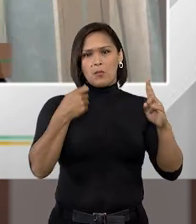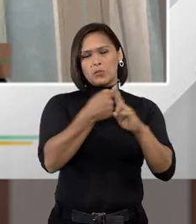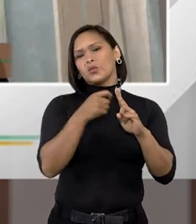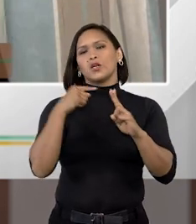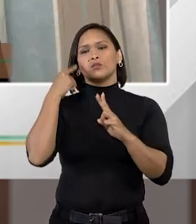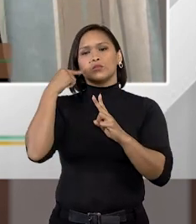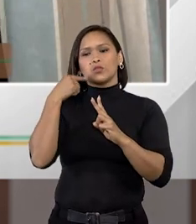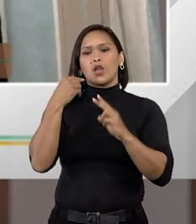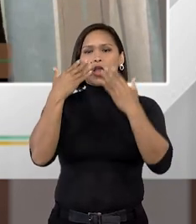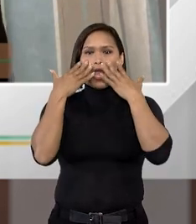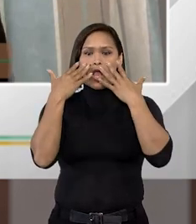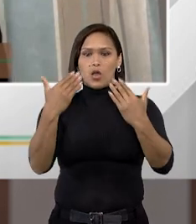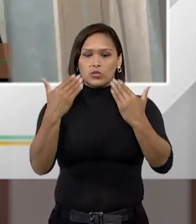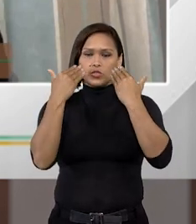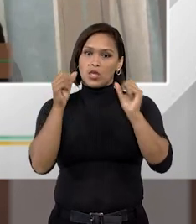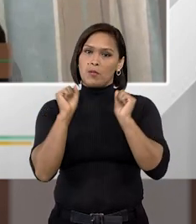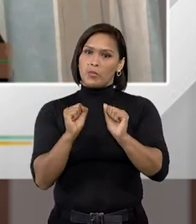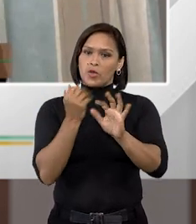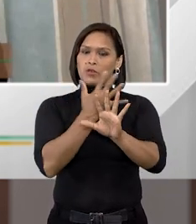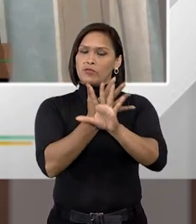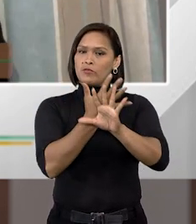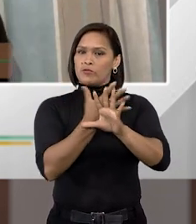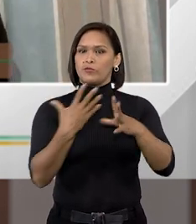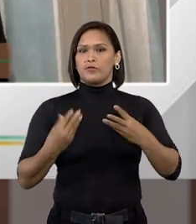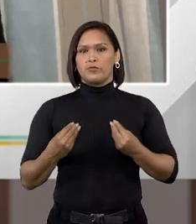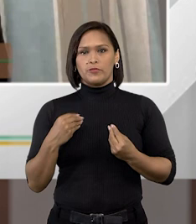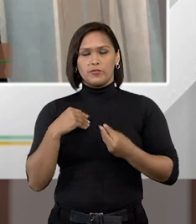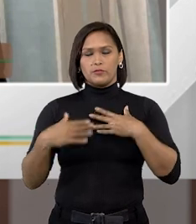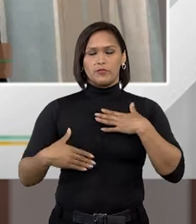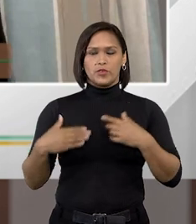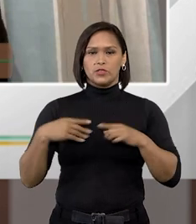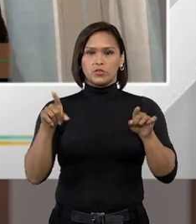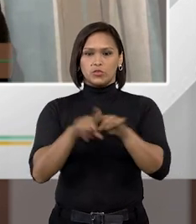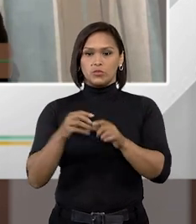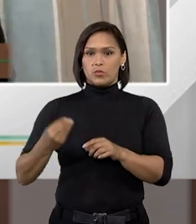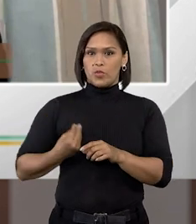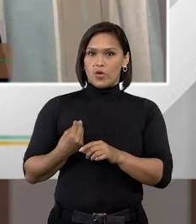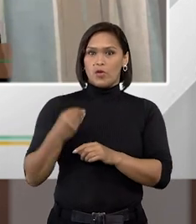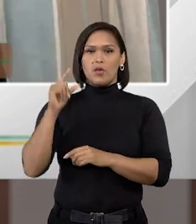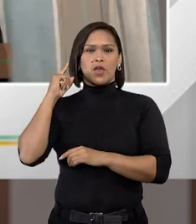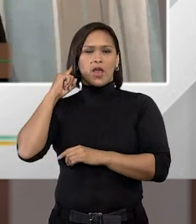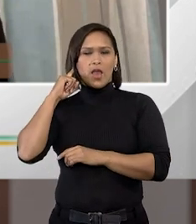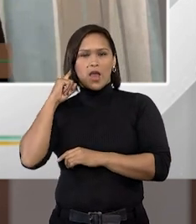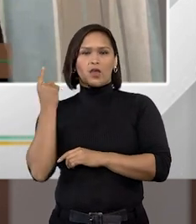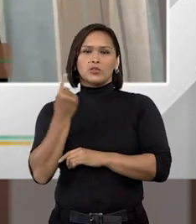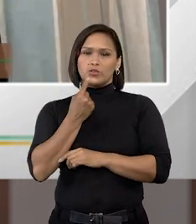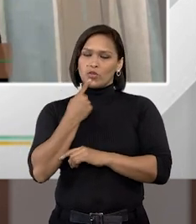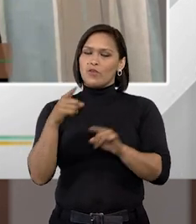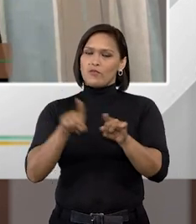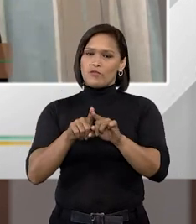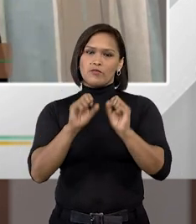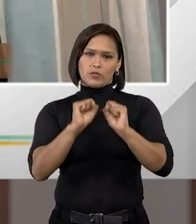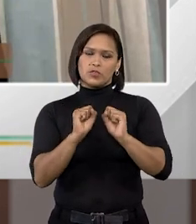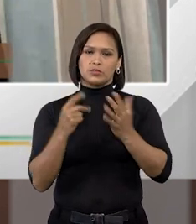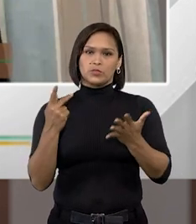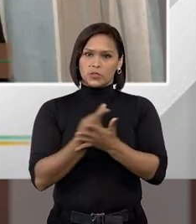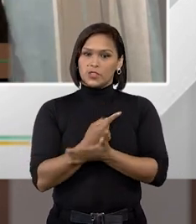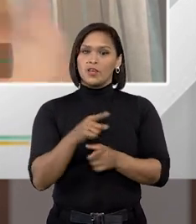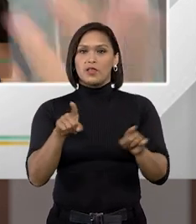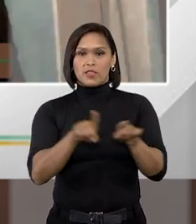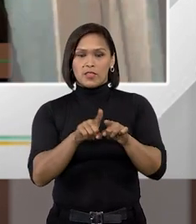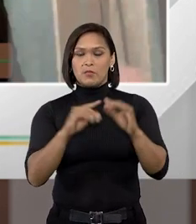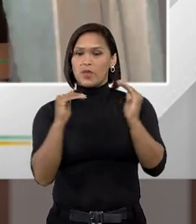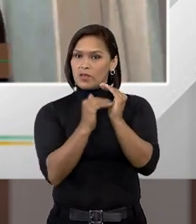advogados, as audiências serem feitas em espaços físicos, em videoconferências de áudio e vídeo, áudio e voz. E isso é, sim,